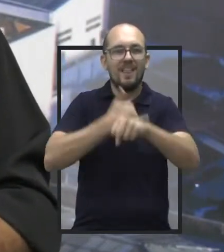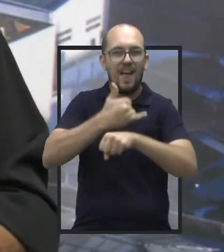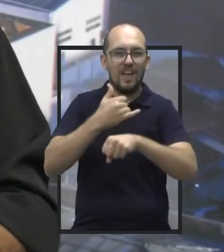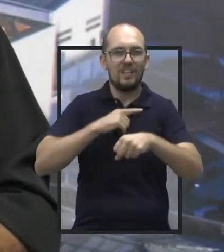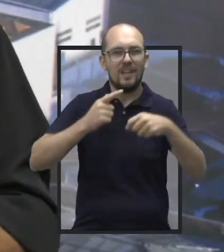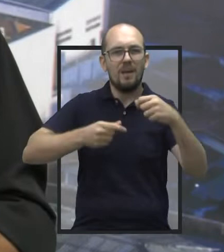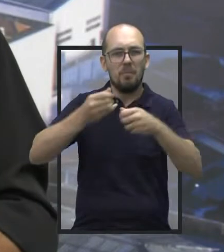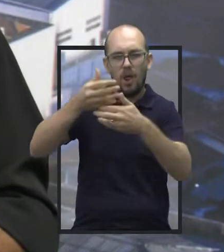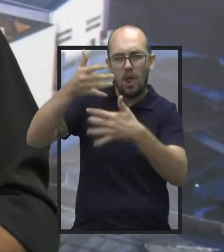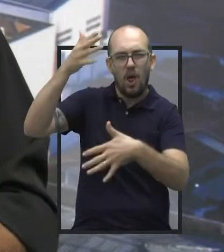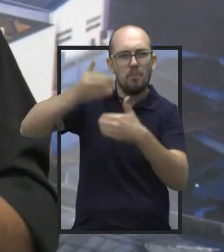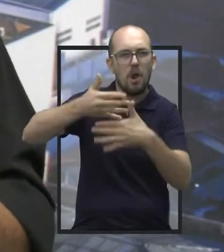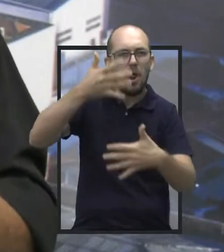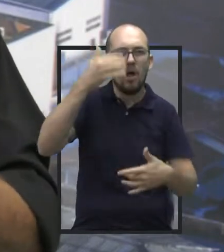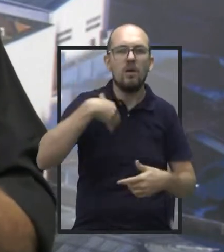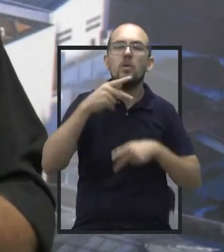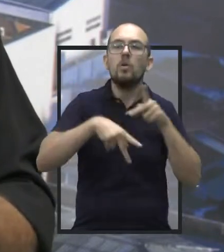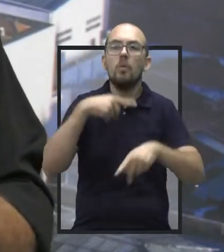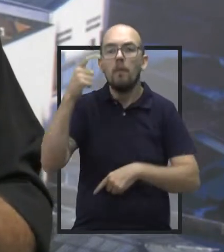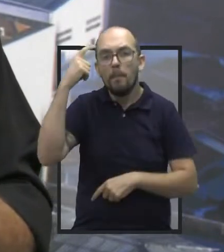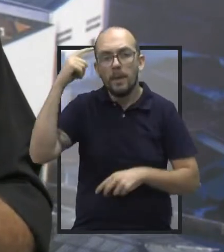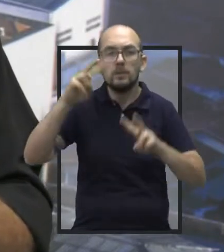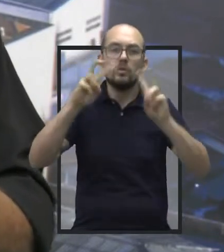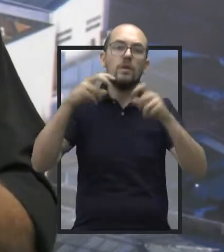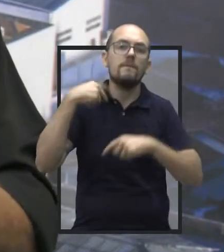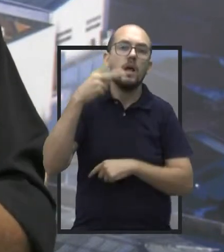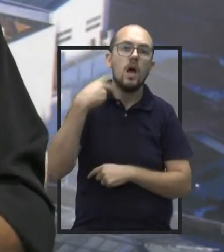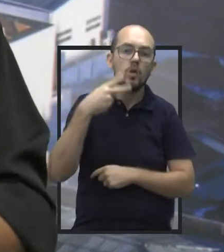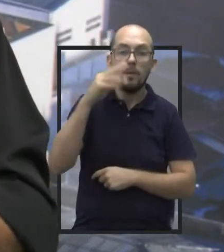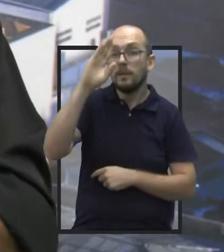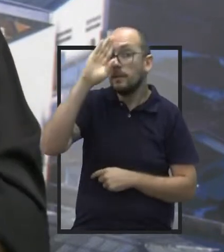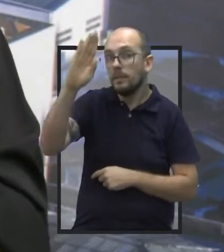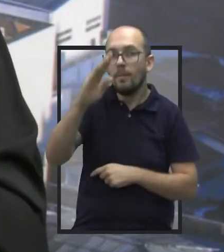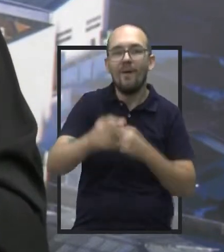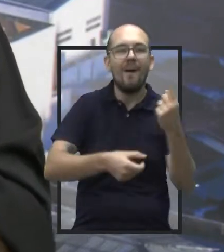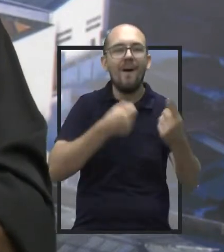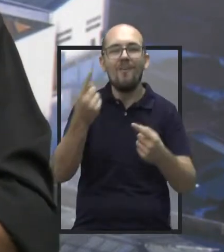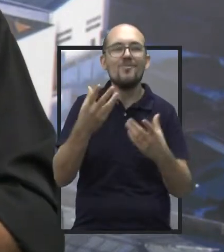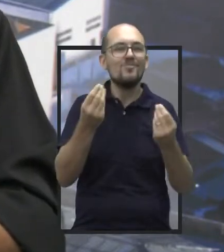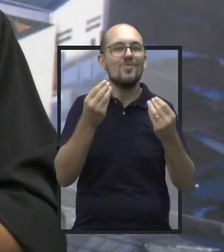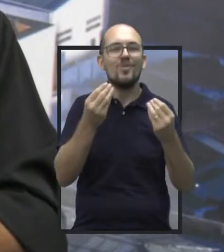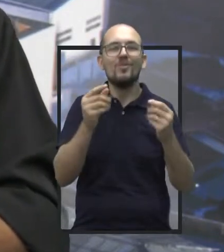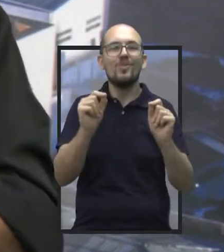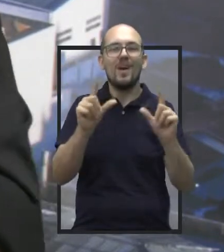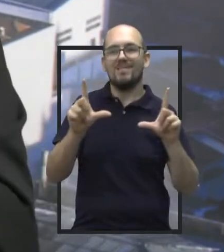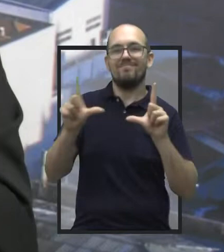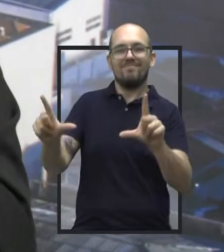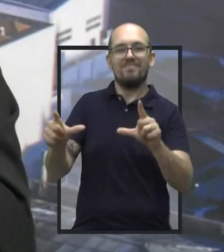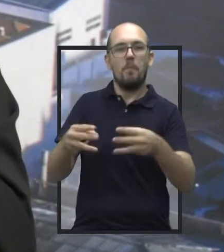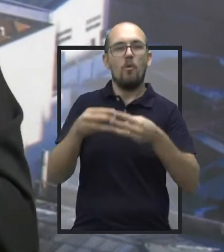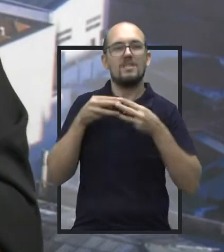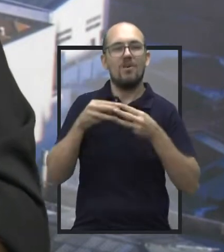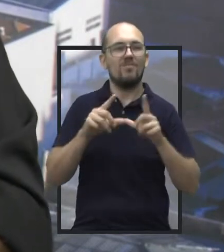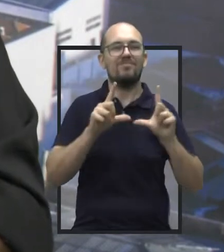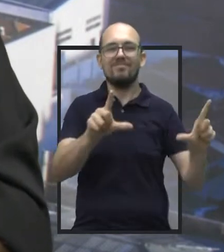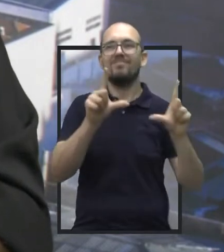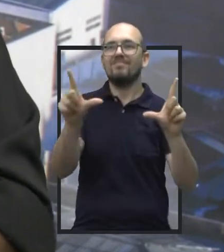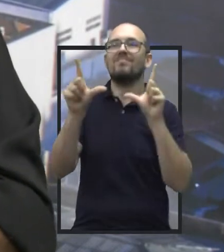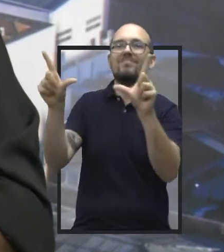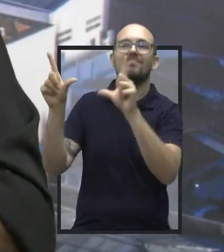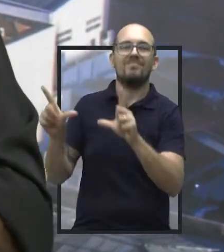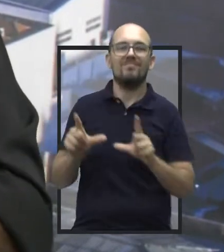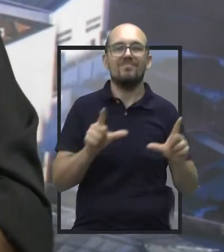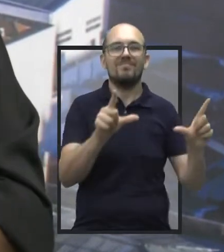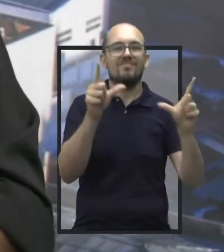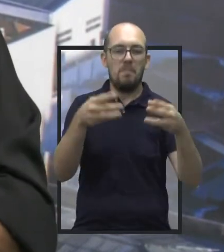você vai ver o que a população pensa a respeito dos vereadores da Câmara, e principalmente aqueles que são muito ligados a moções e também aos títulos de cidadão.